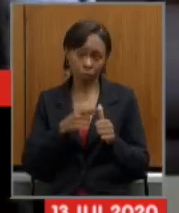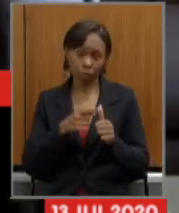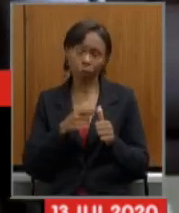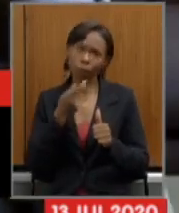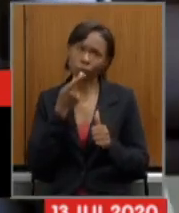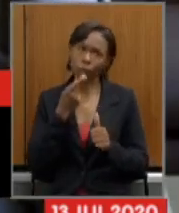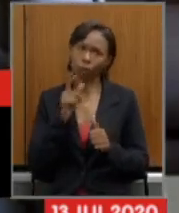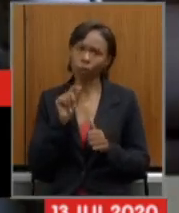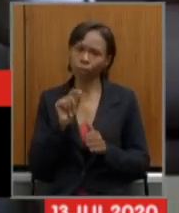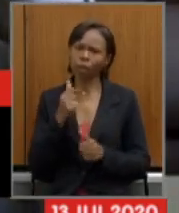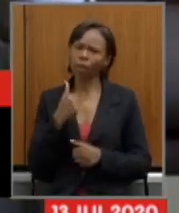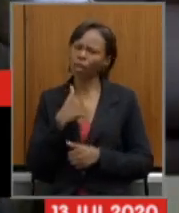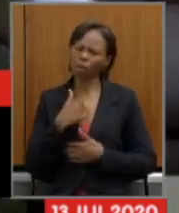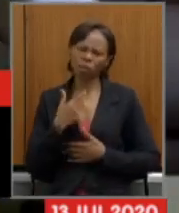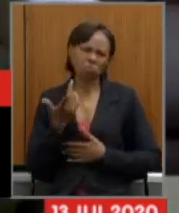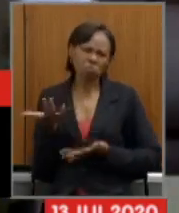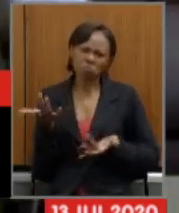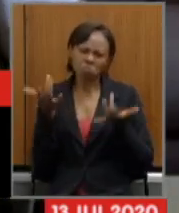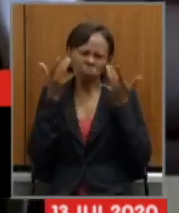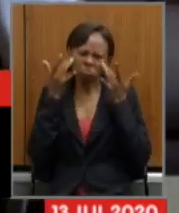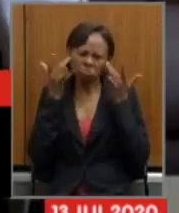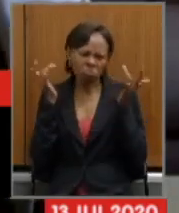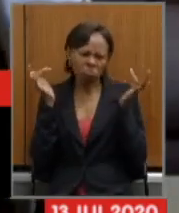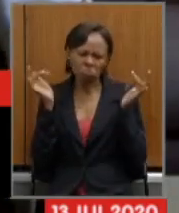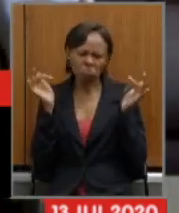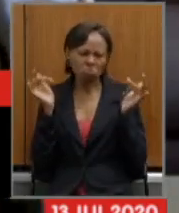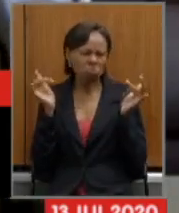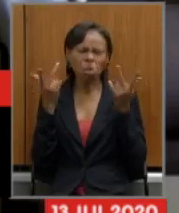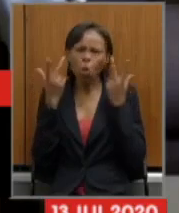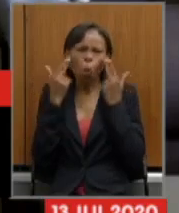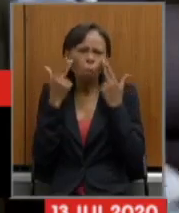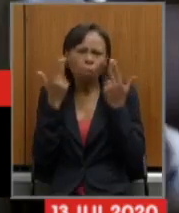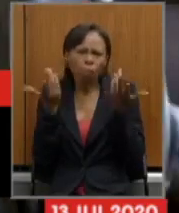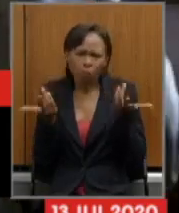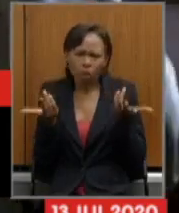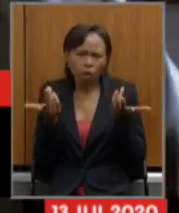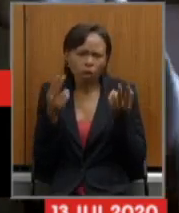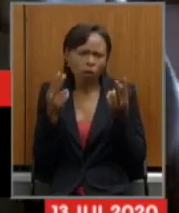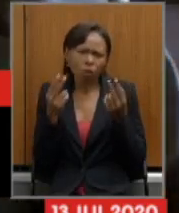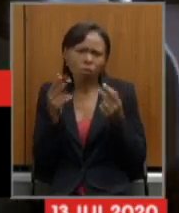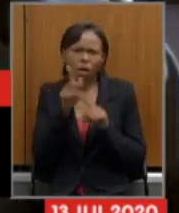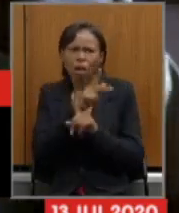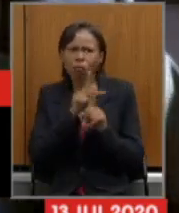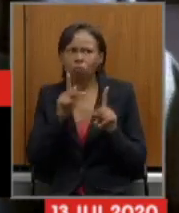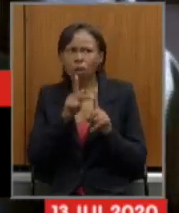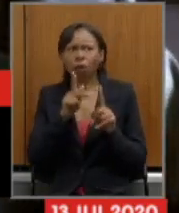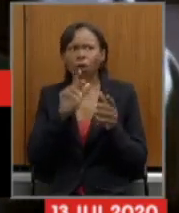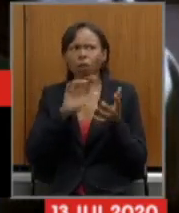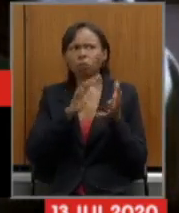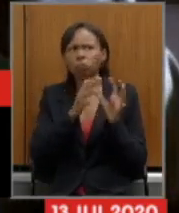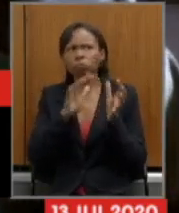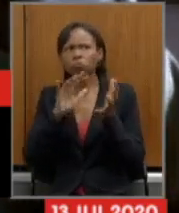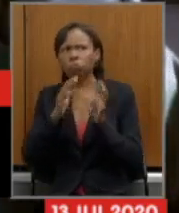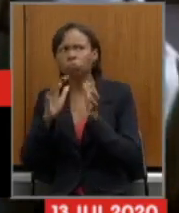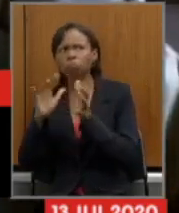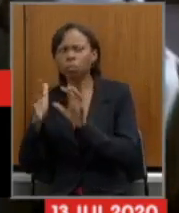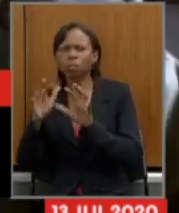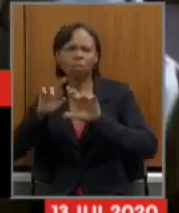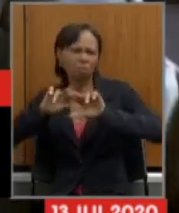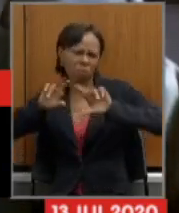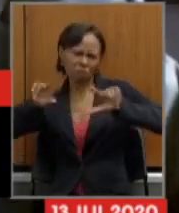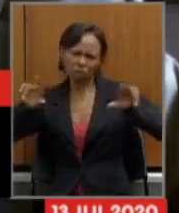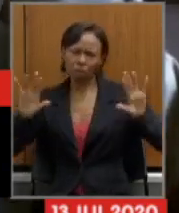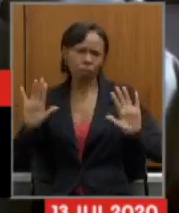eu vejo com muita naturalidade as diversas reformas de presidência que acontecem no tempo até